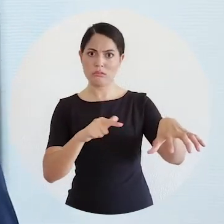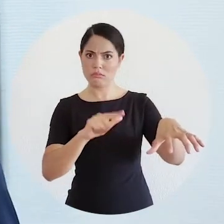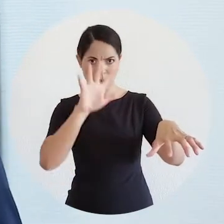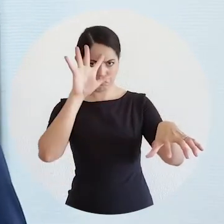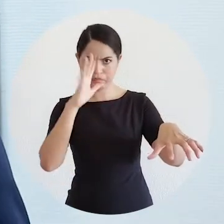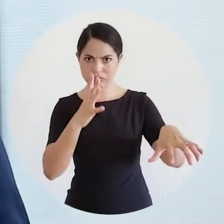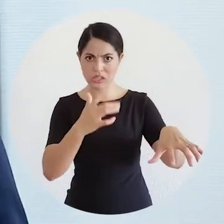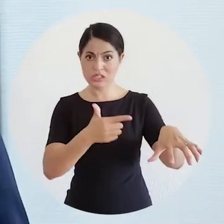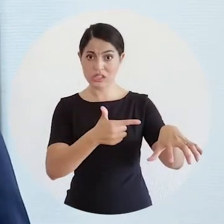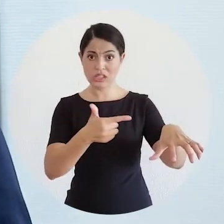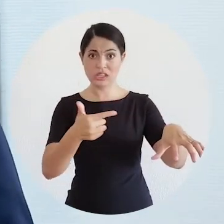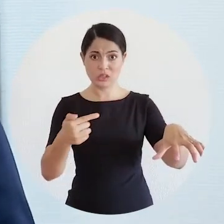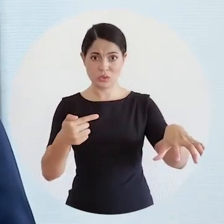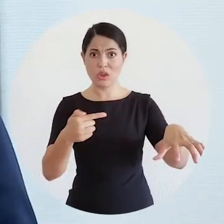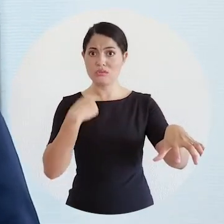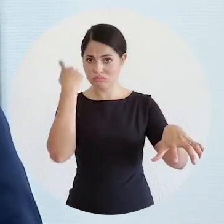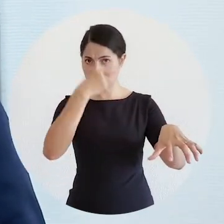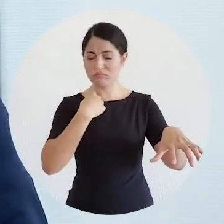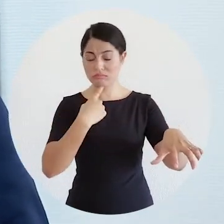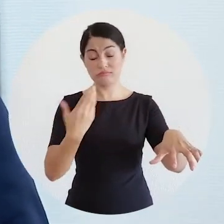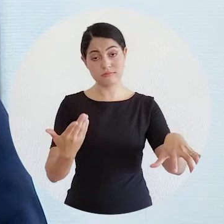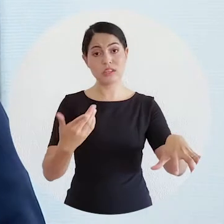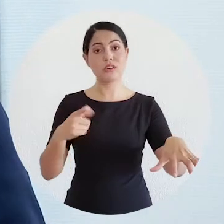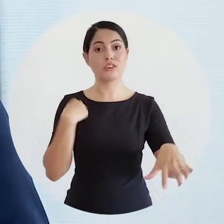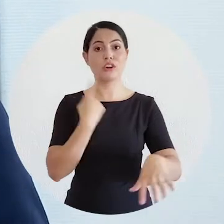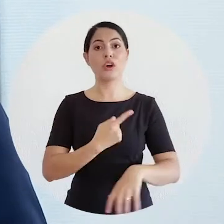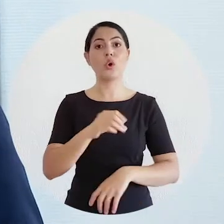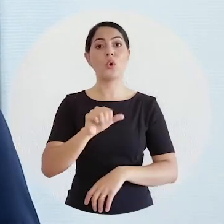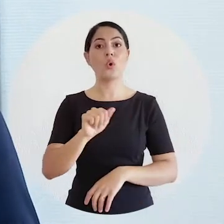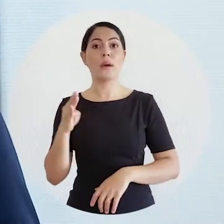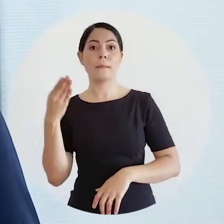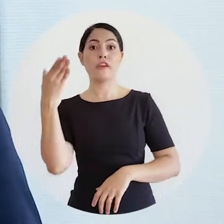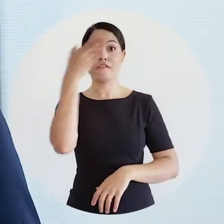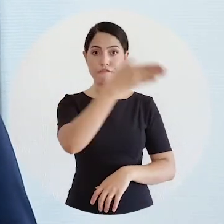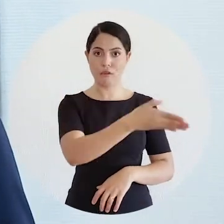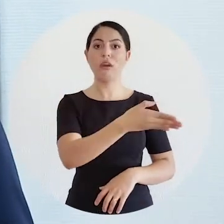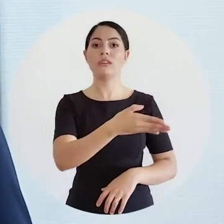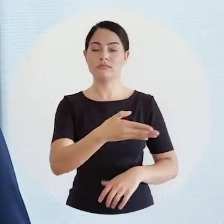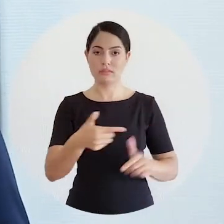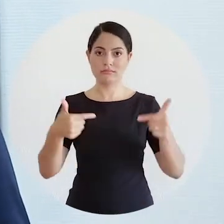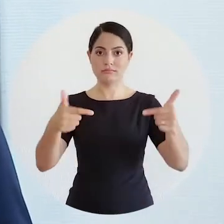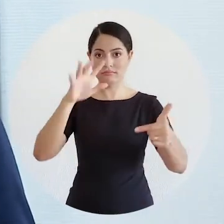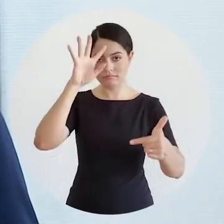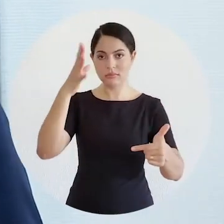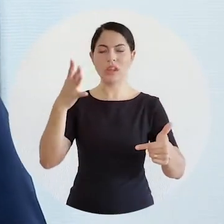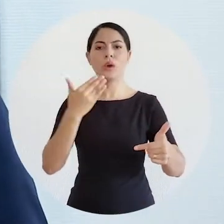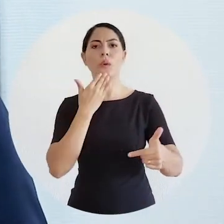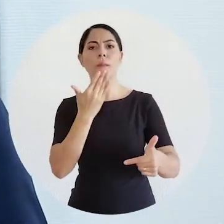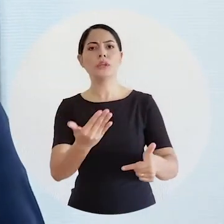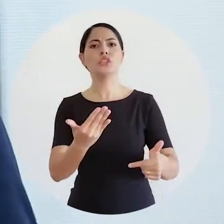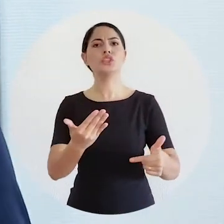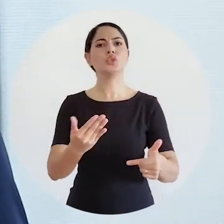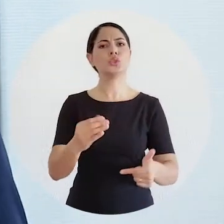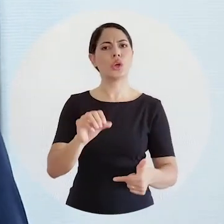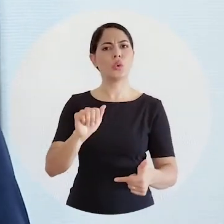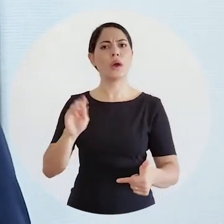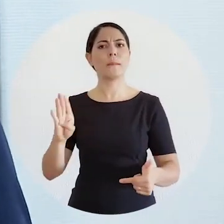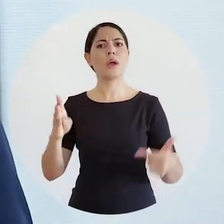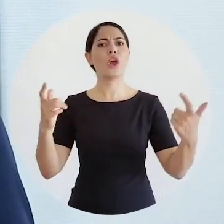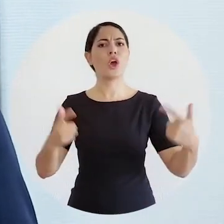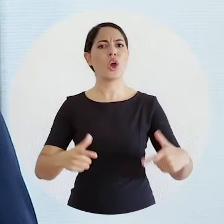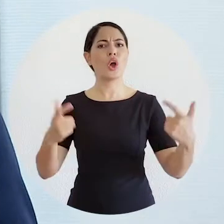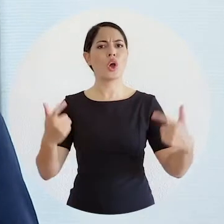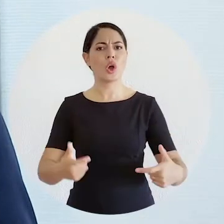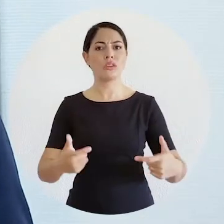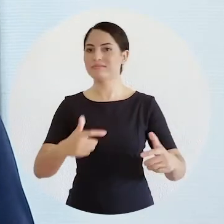horas. A decisão foi tomada em ação movida pela OAB Nacional. O ministro deferiu parcialmente a liminar solicitada pela